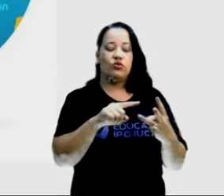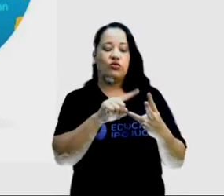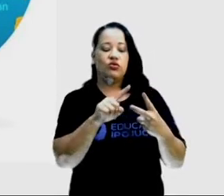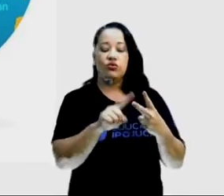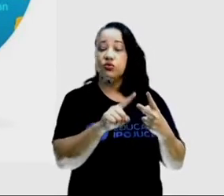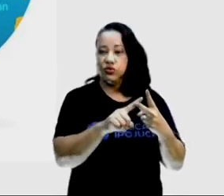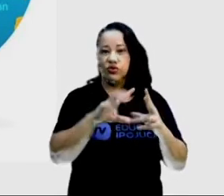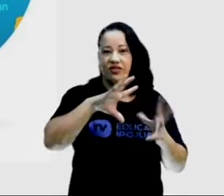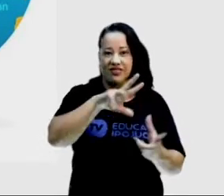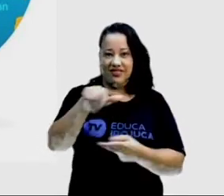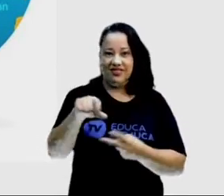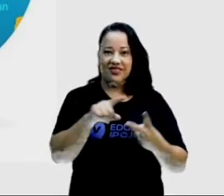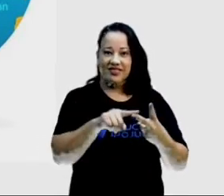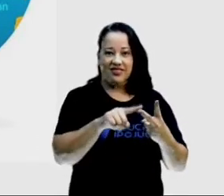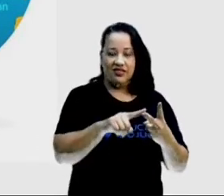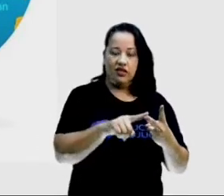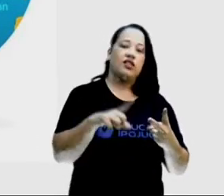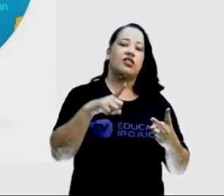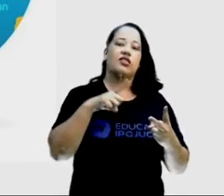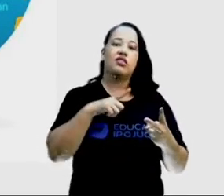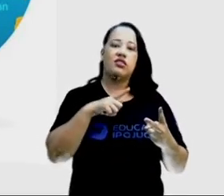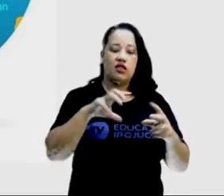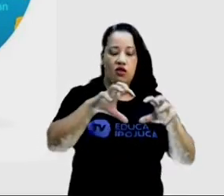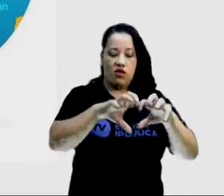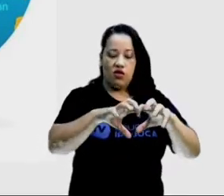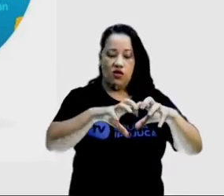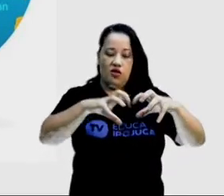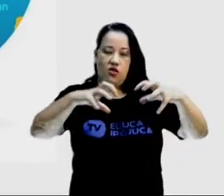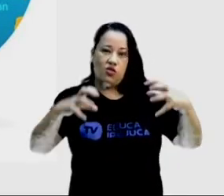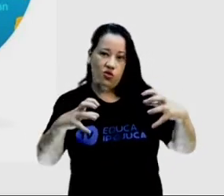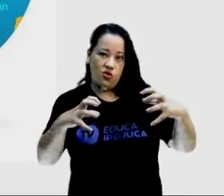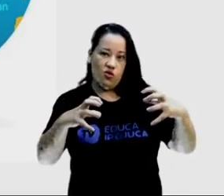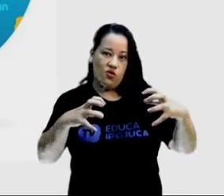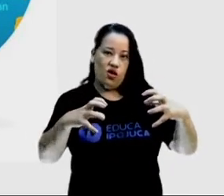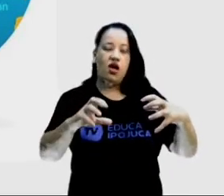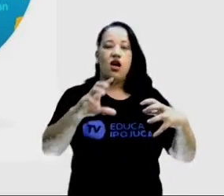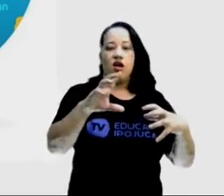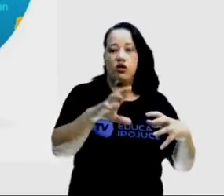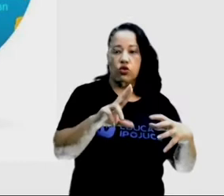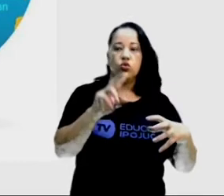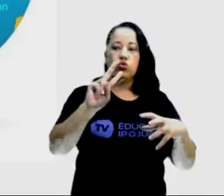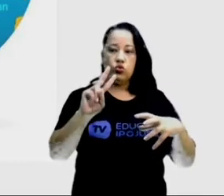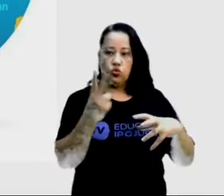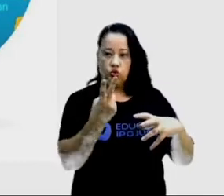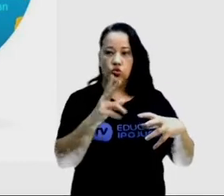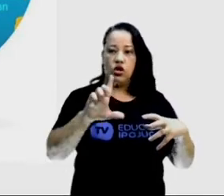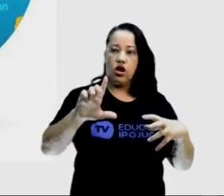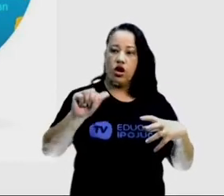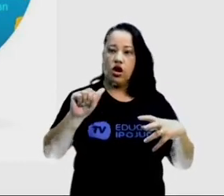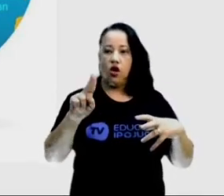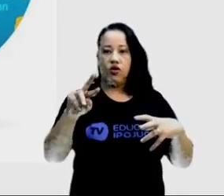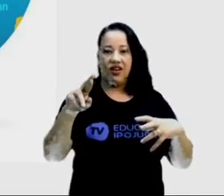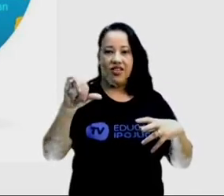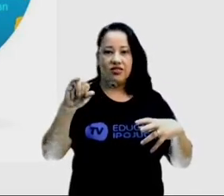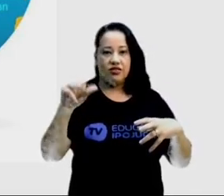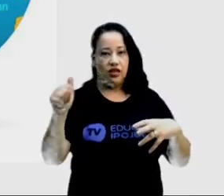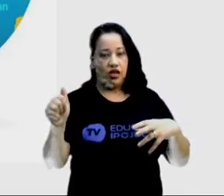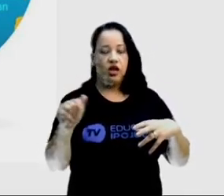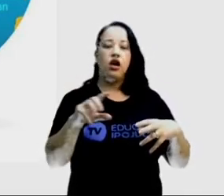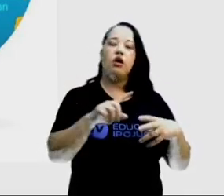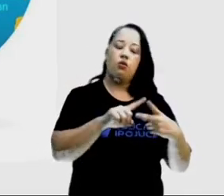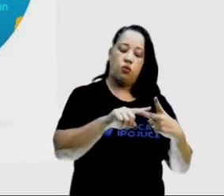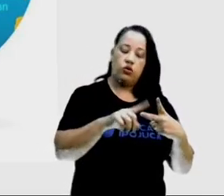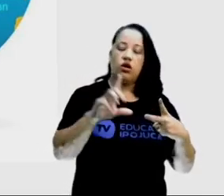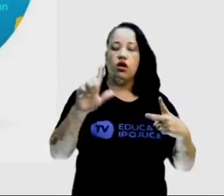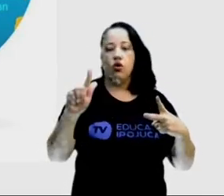está vendo aqui dividido em duas partes, Laurásia e Gondwana. E o terceiro